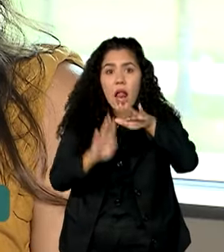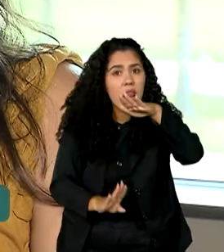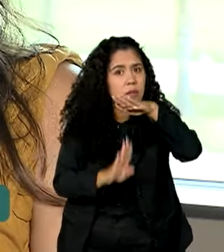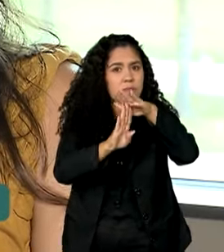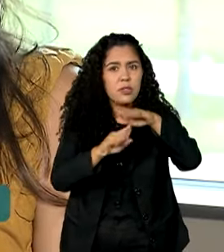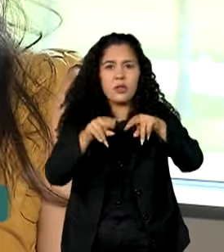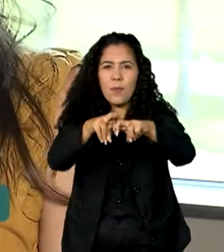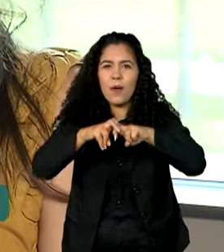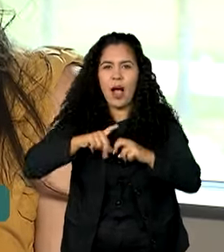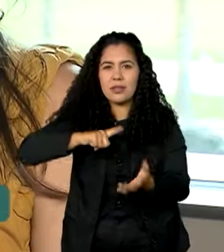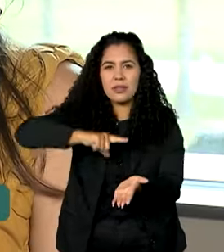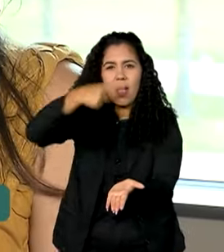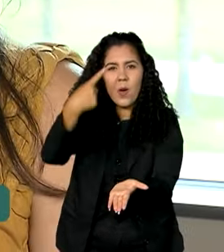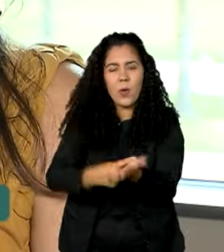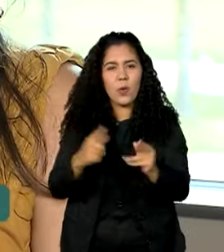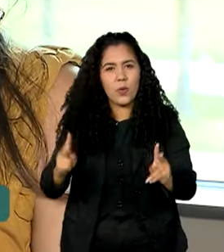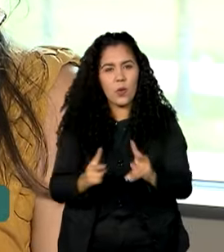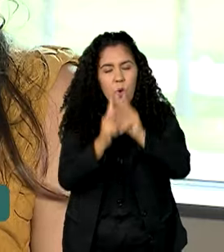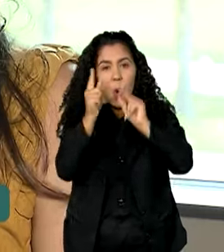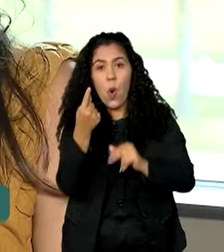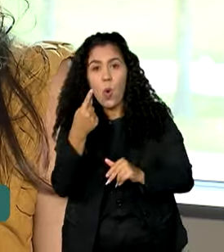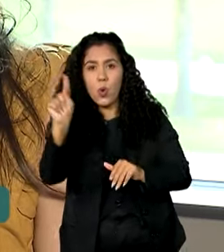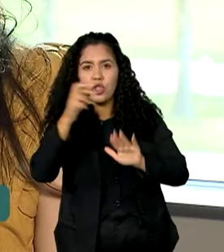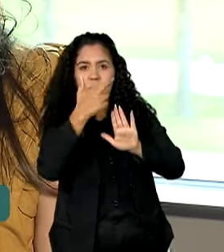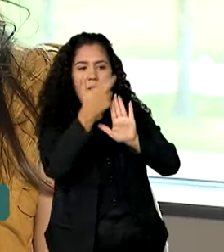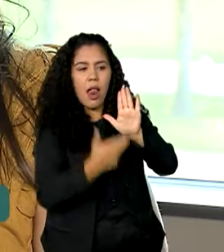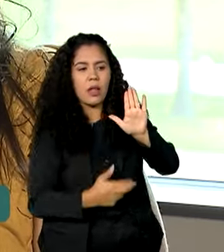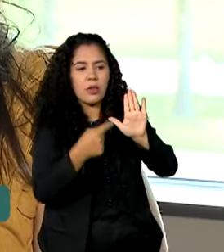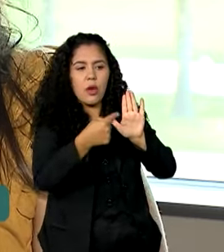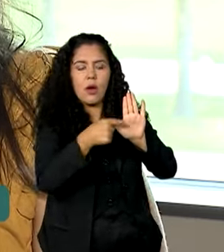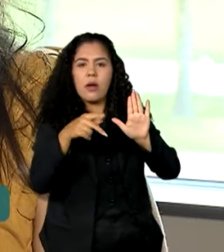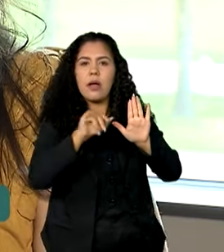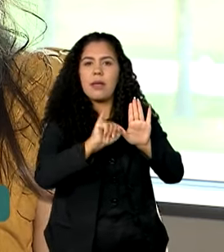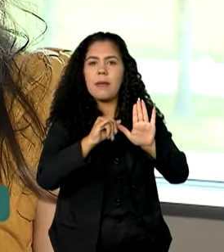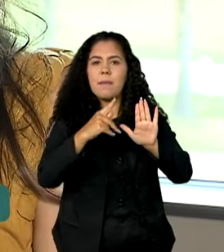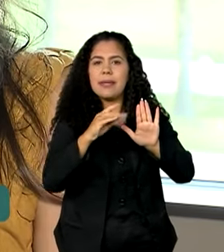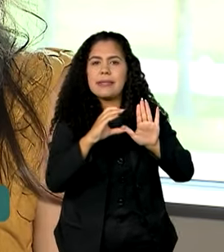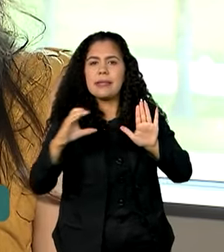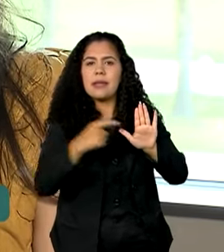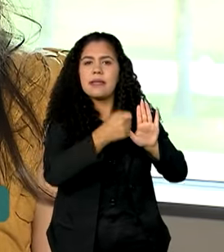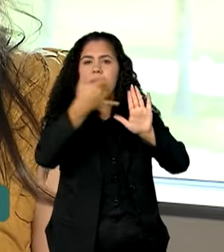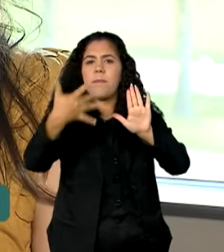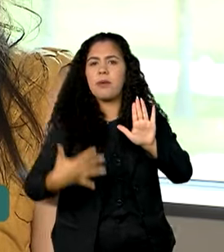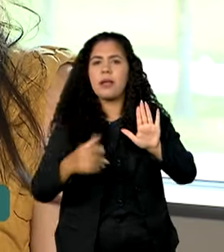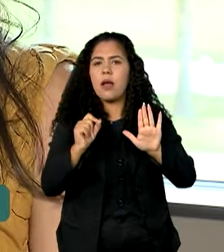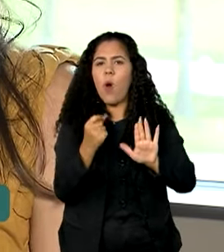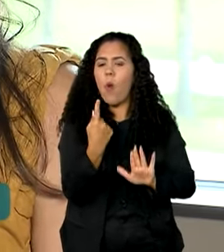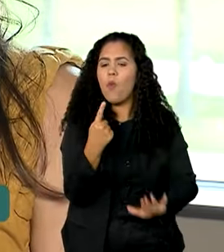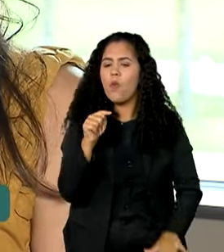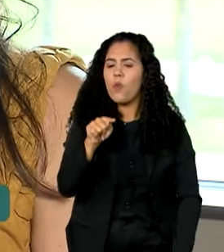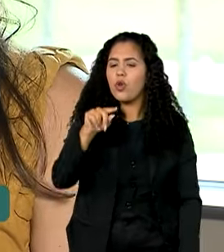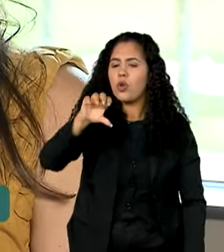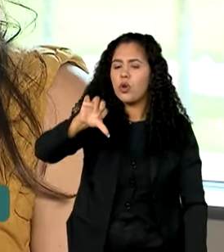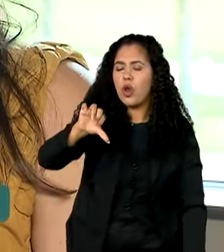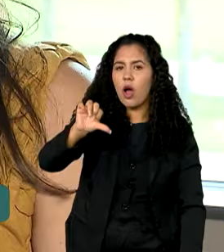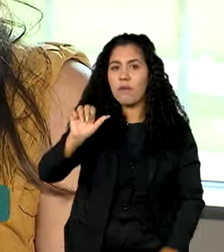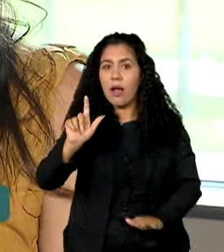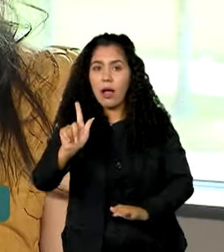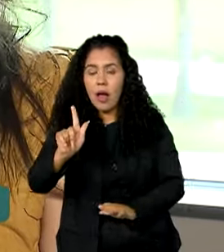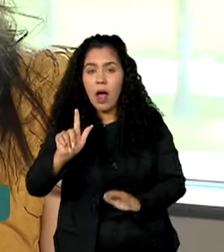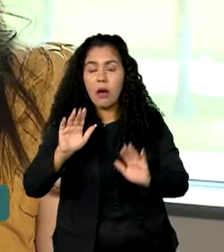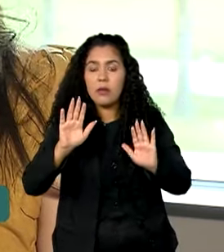de Paris, né? O último relatório do IPCC fala em 1,9 graus Celsius.